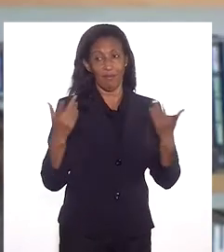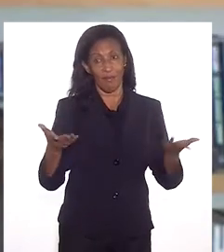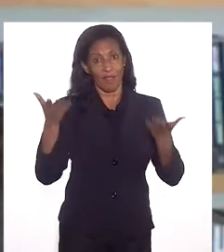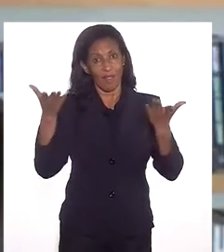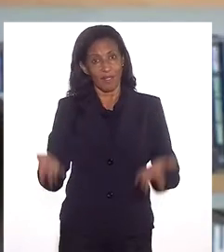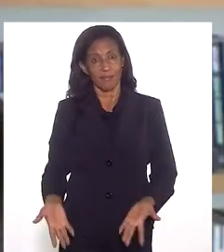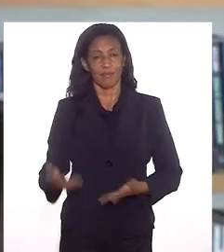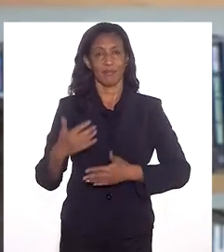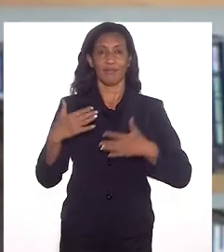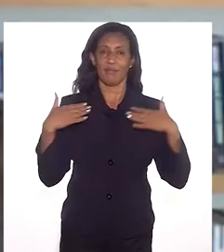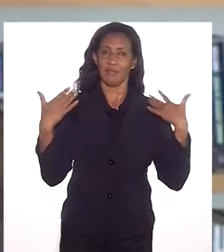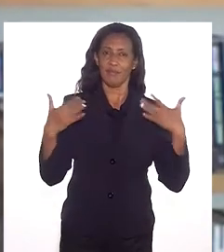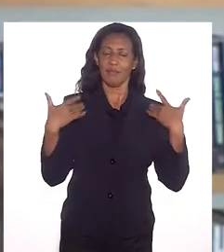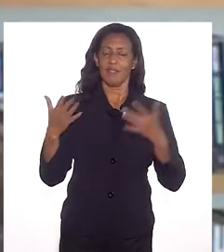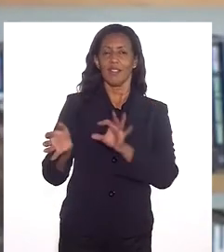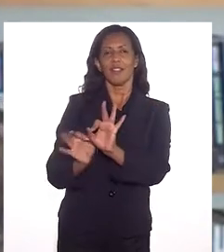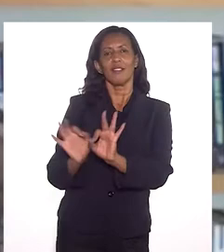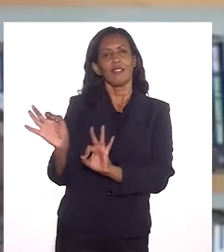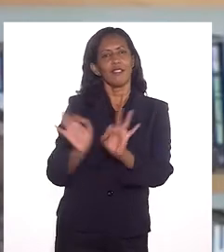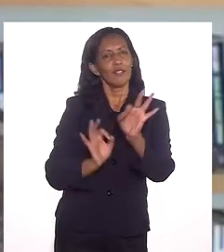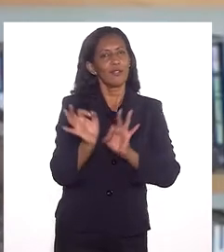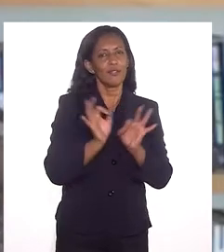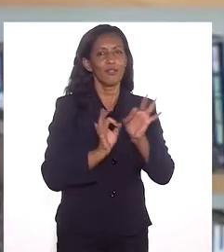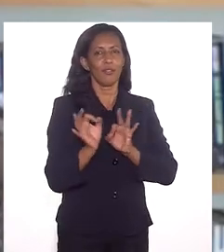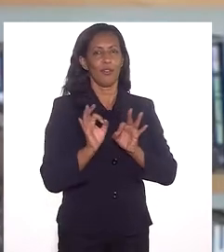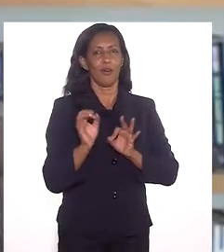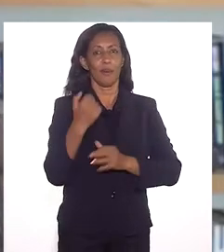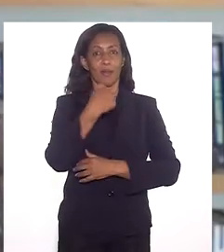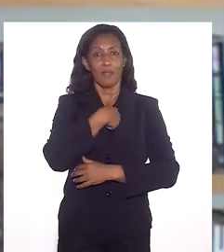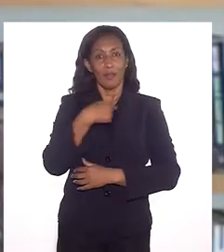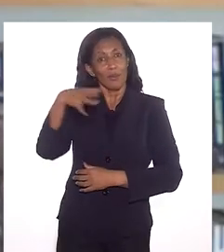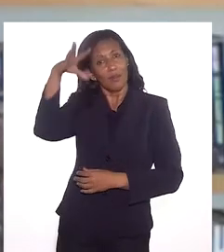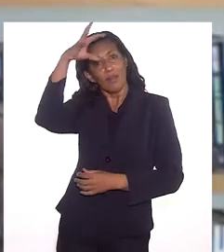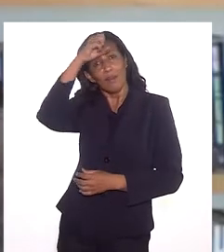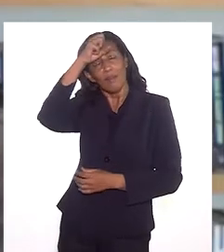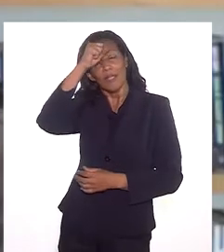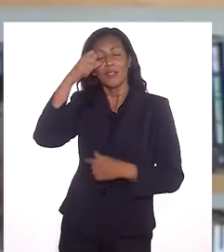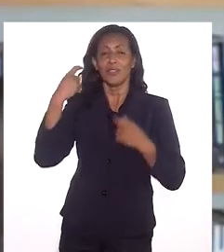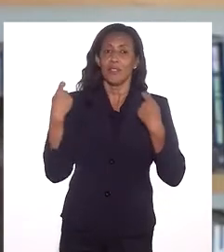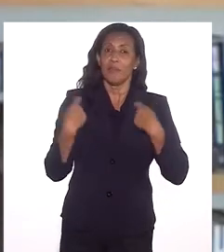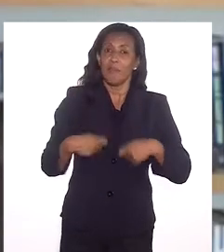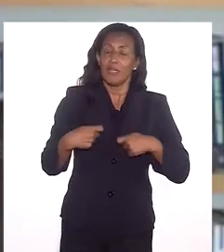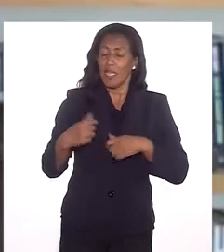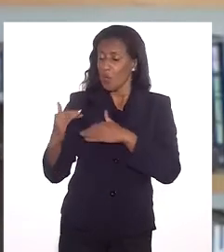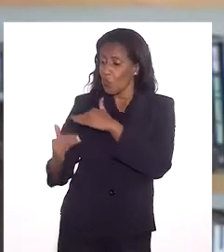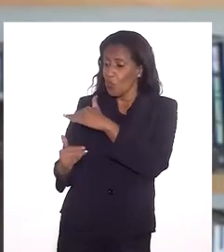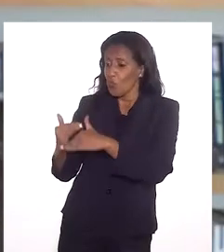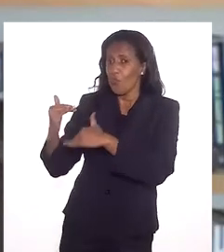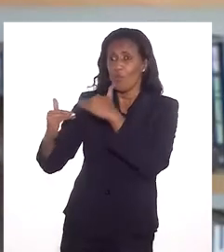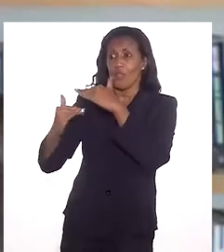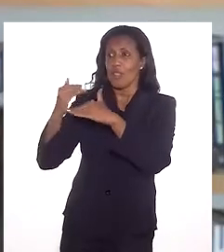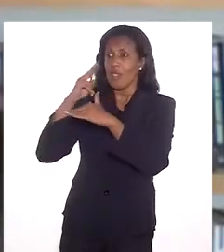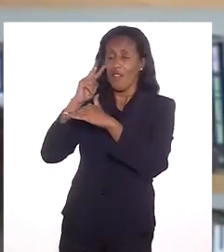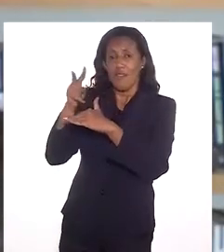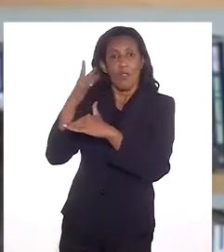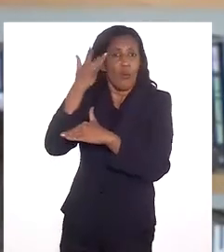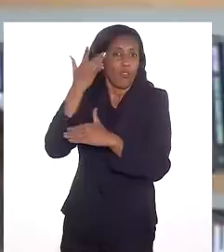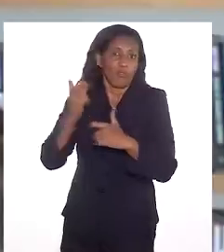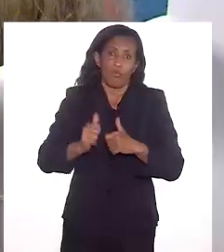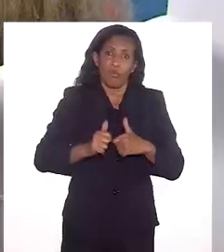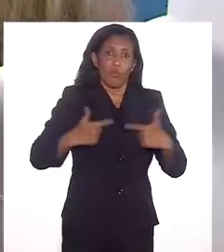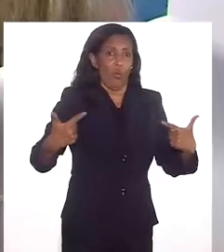Então, essa alegria é a forma com que eu aprendi e cresci vivendo assim. Eu acho que eu tive